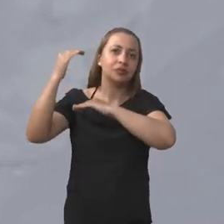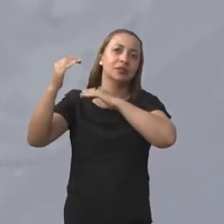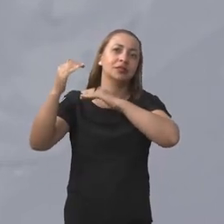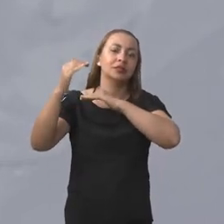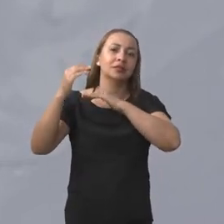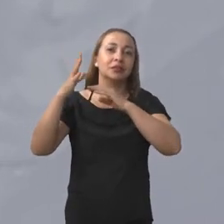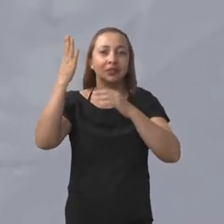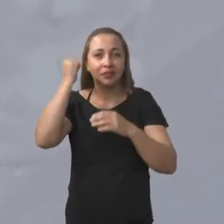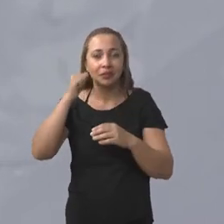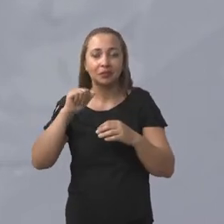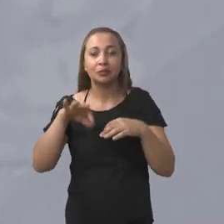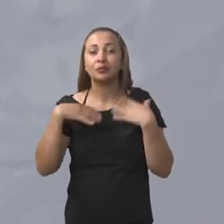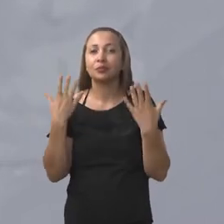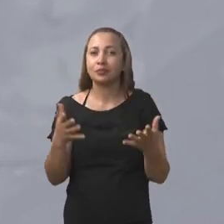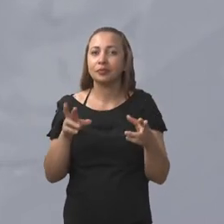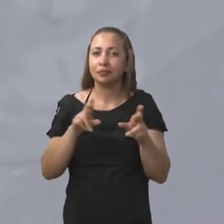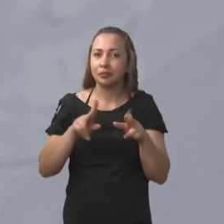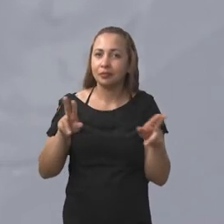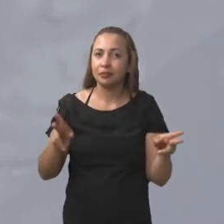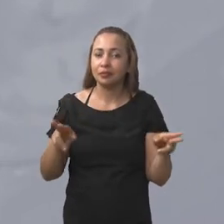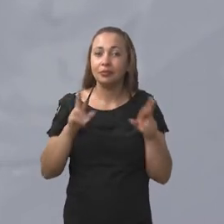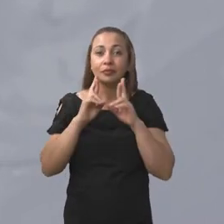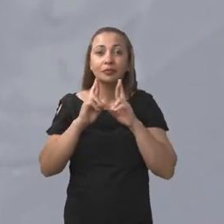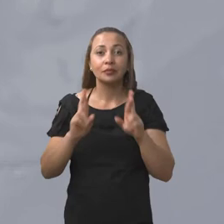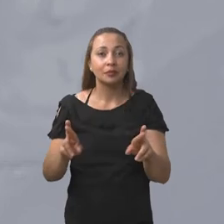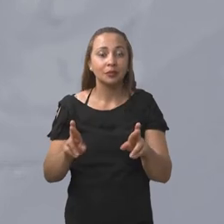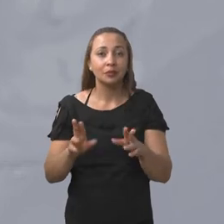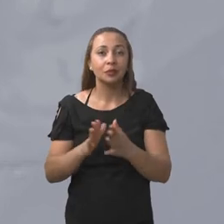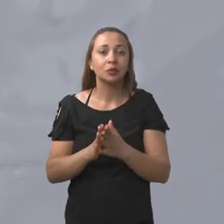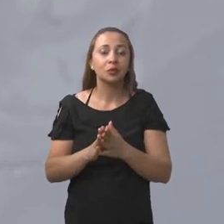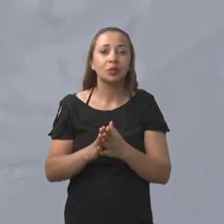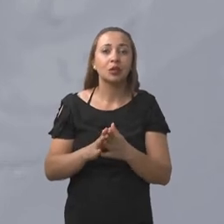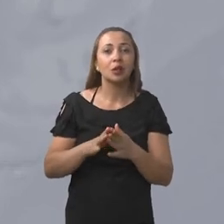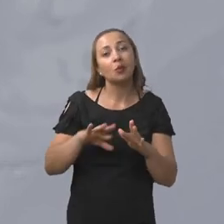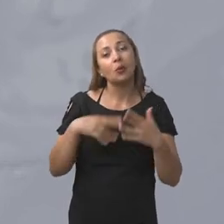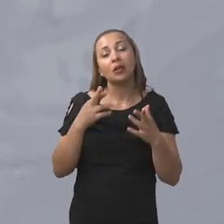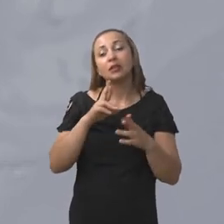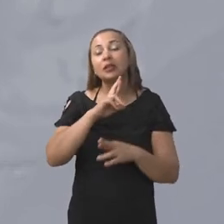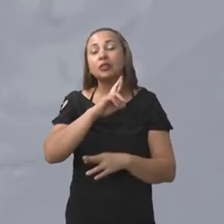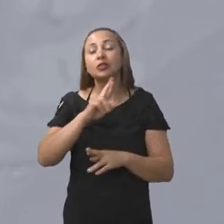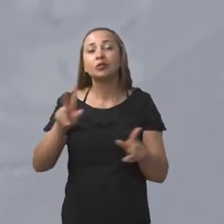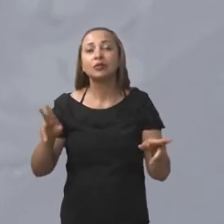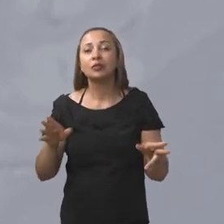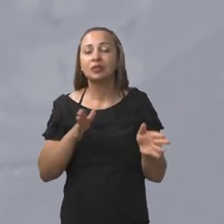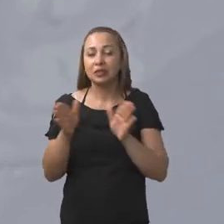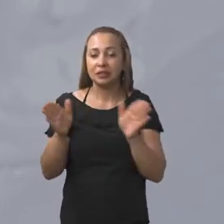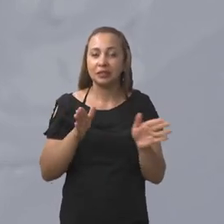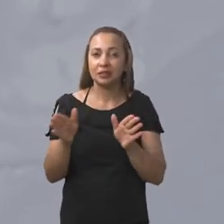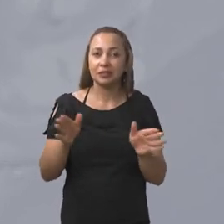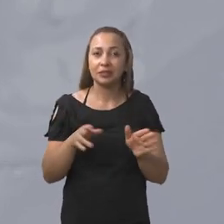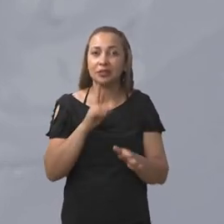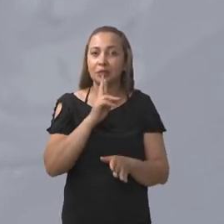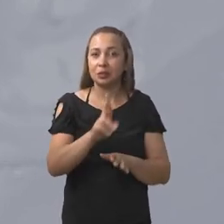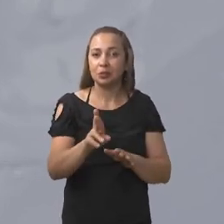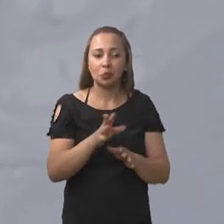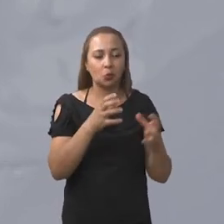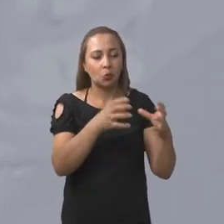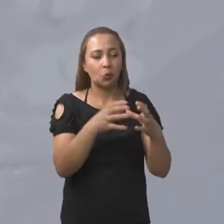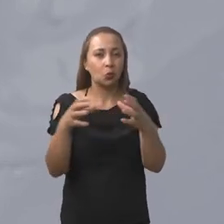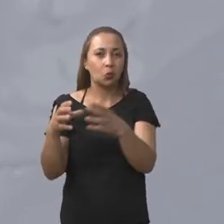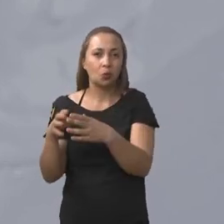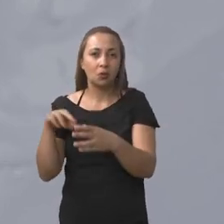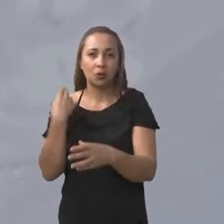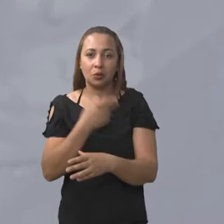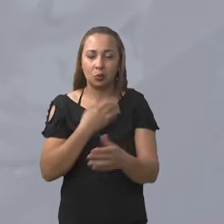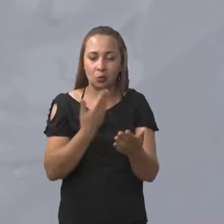desses dois grupos e saber as diferenças de resultado, as diferenças de resposta entre esses dois grupos. Então, no